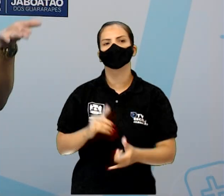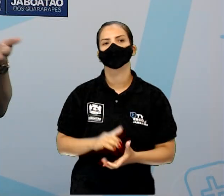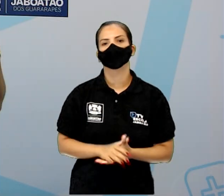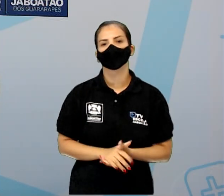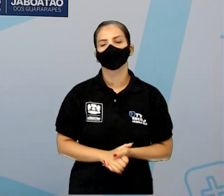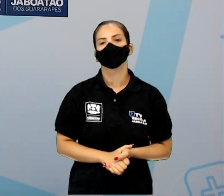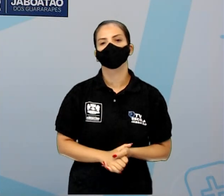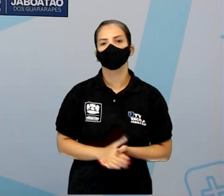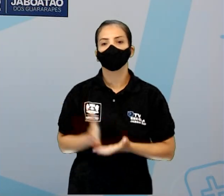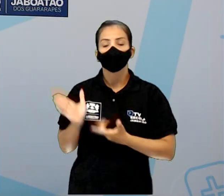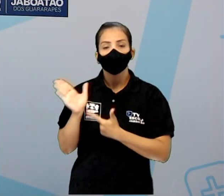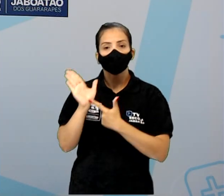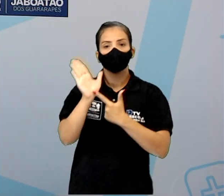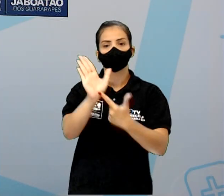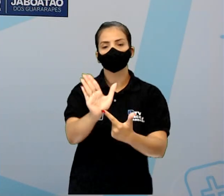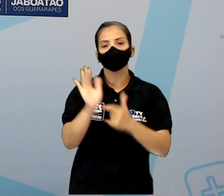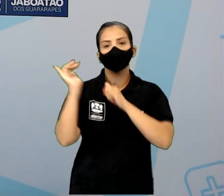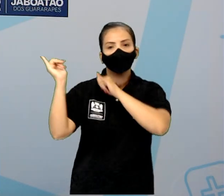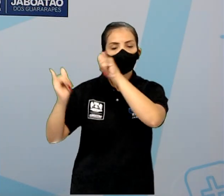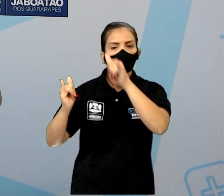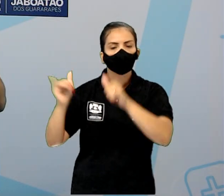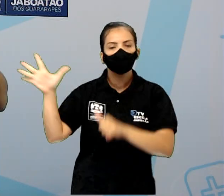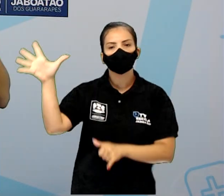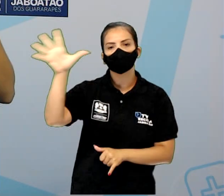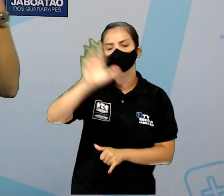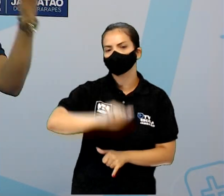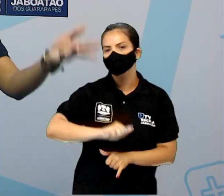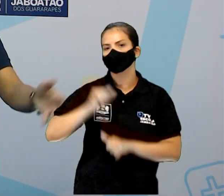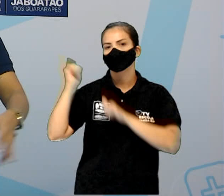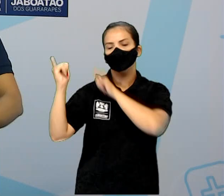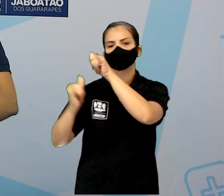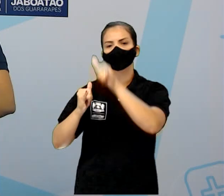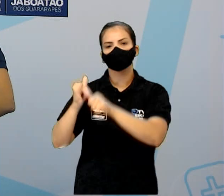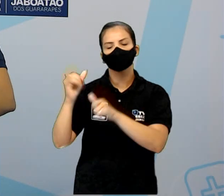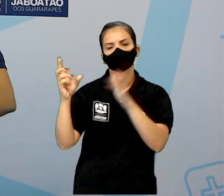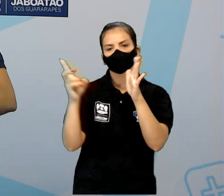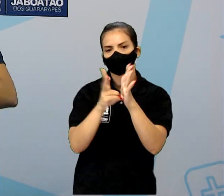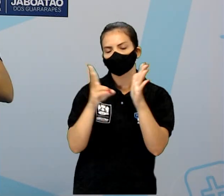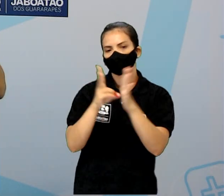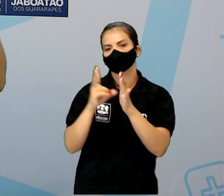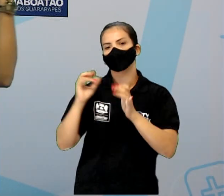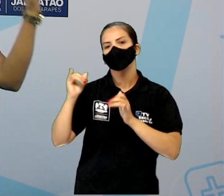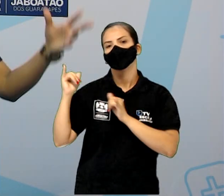africana. Mas, existem lendas indígenas, lendas brasileiras, americanas e por aí vai.